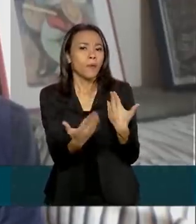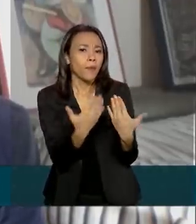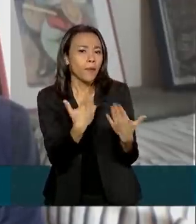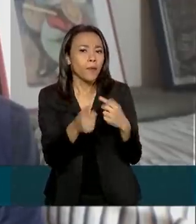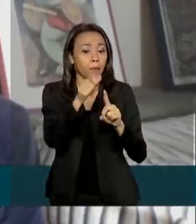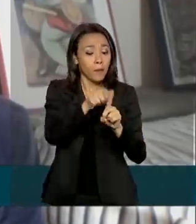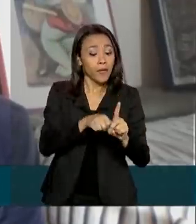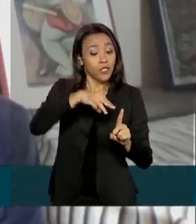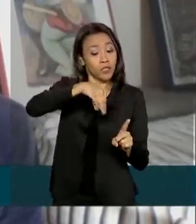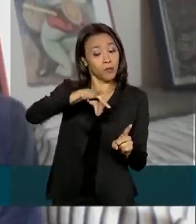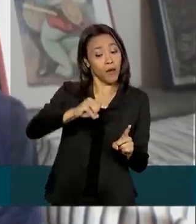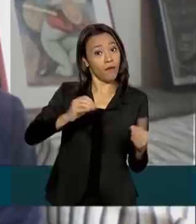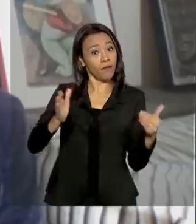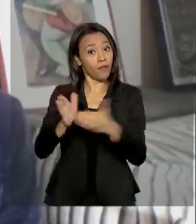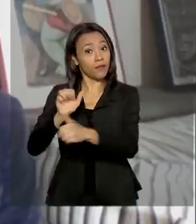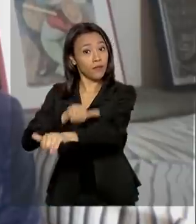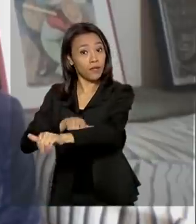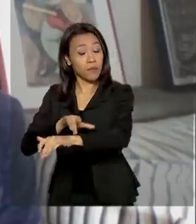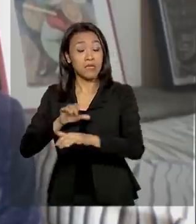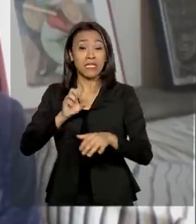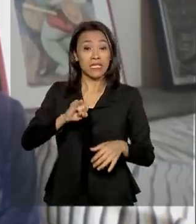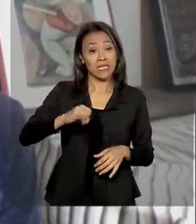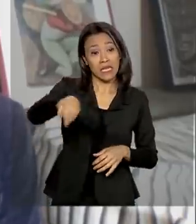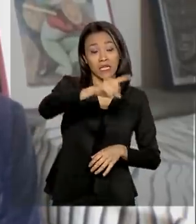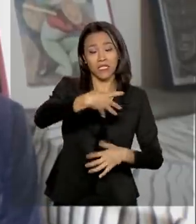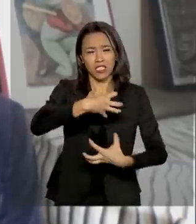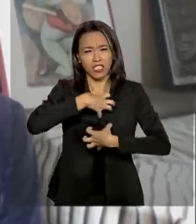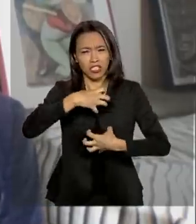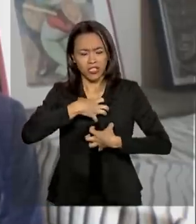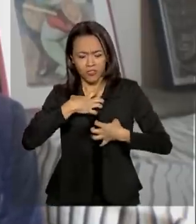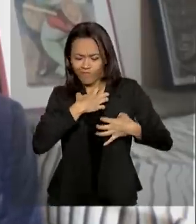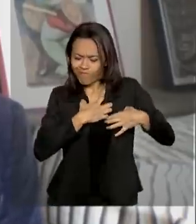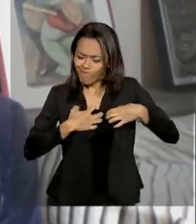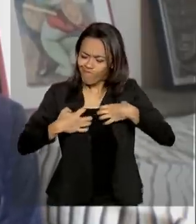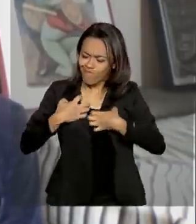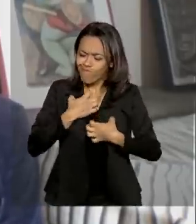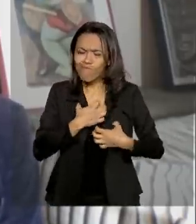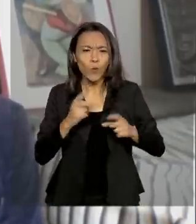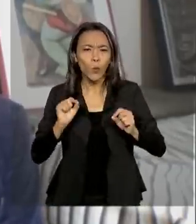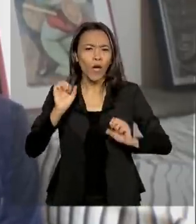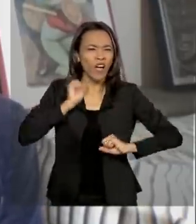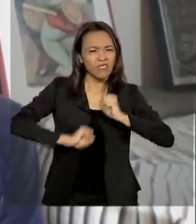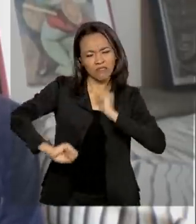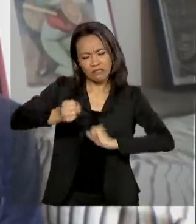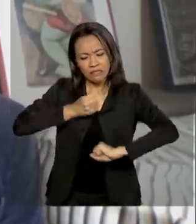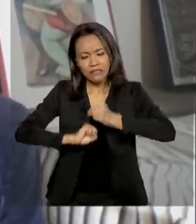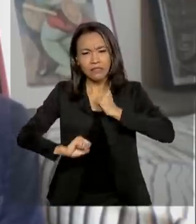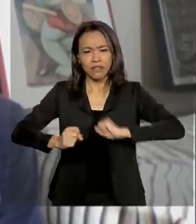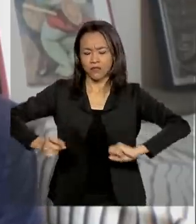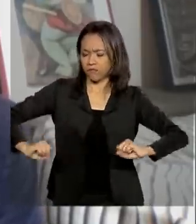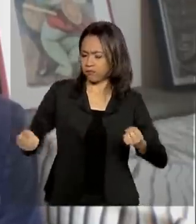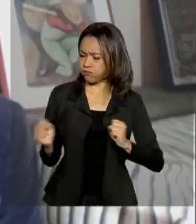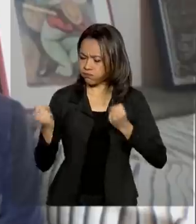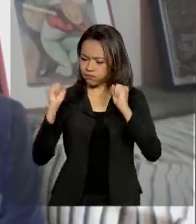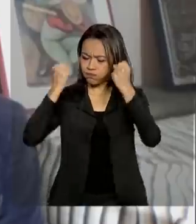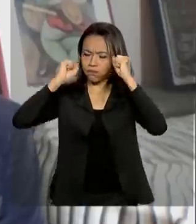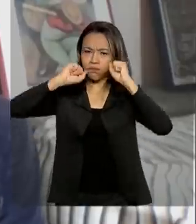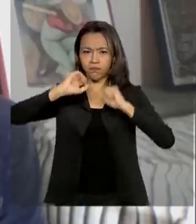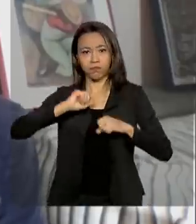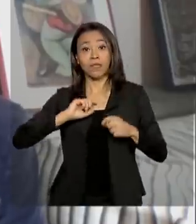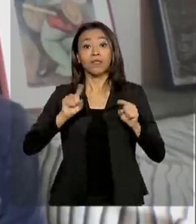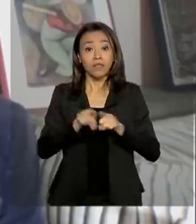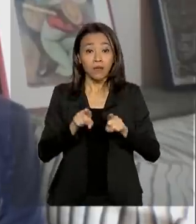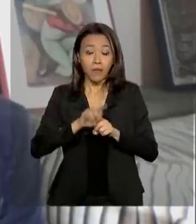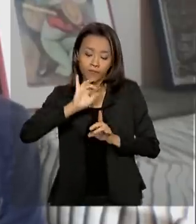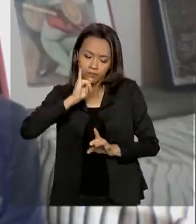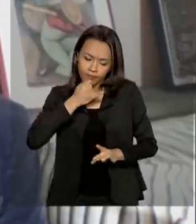a profissionais de saúde que sentirem algum sofrimento psíquico, como ansiedade, irritabilidade e depressão. O projeto